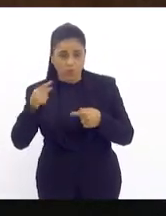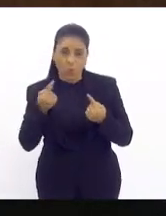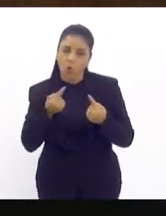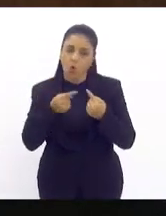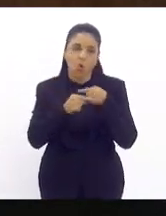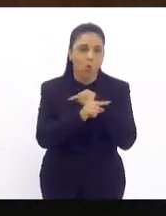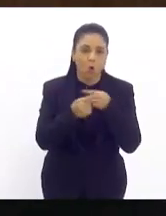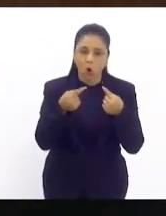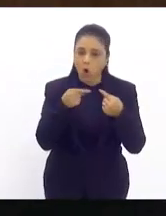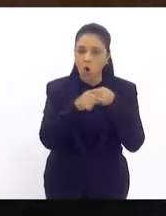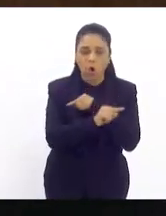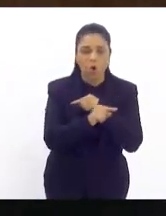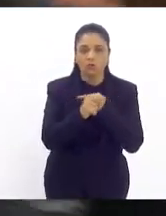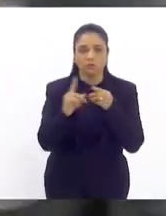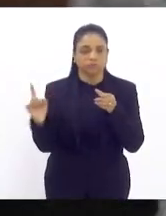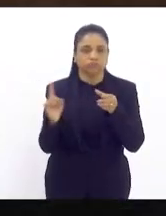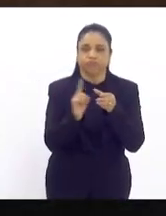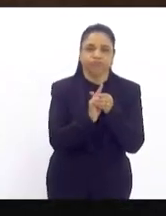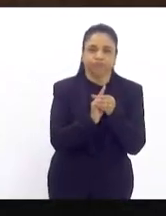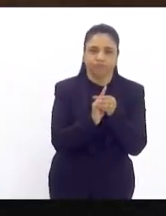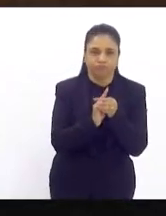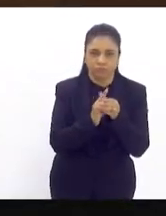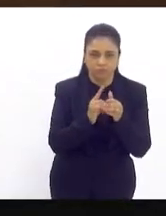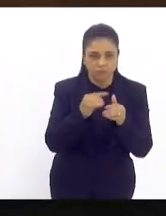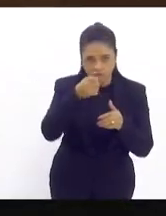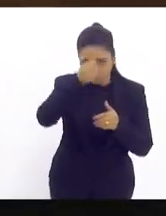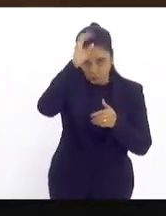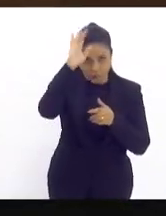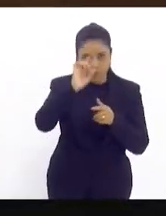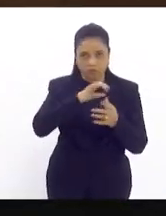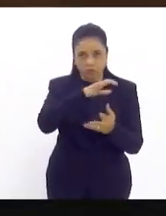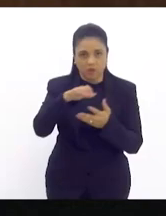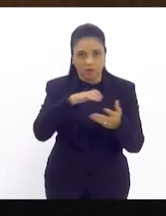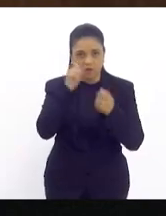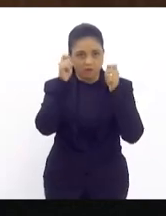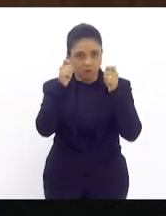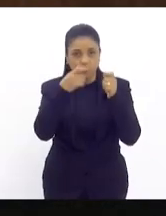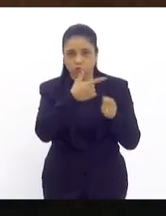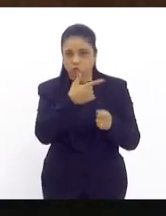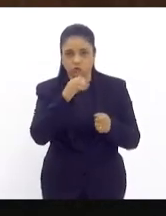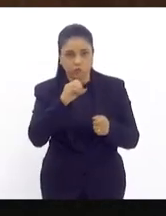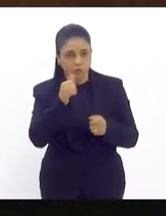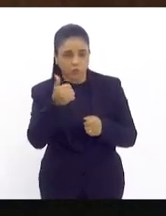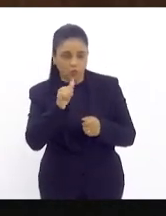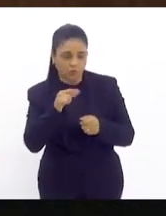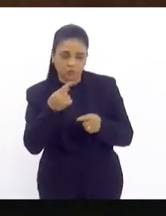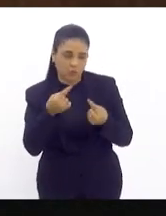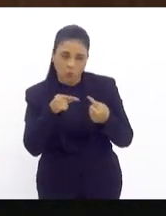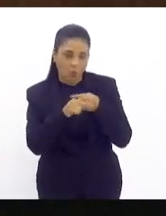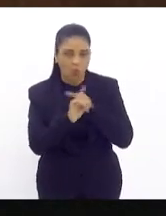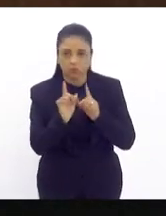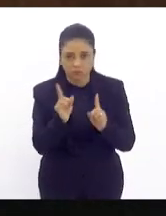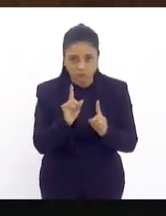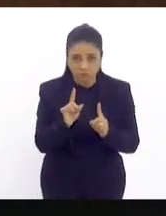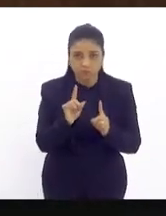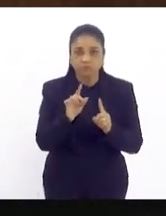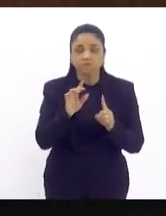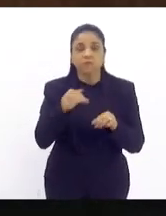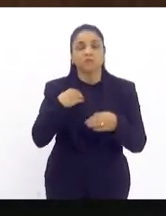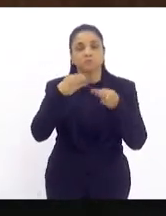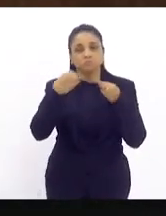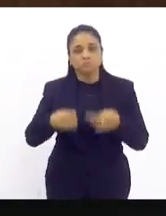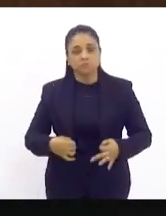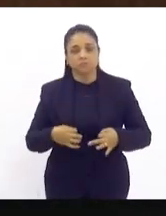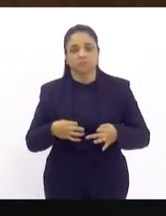reintegração dos trabalhadores bombeiros da greve de 2011 daqueles que realmente fizeram mas nós queremos ter uma convicção